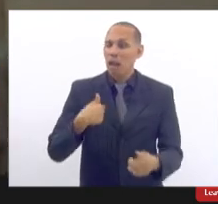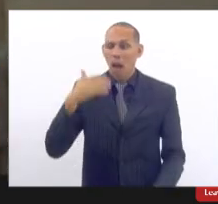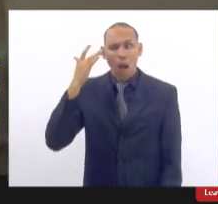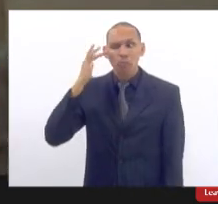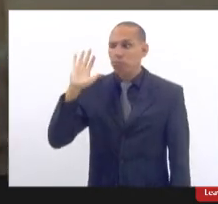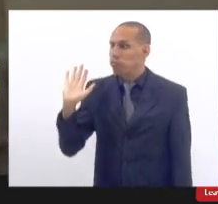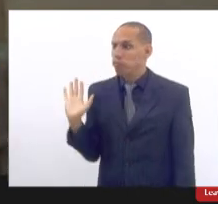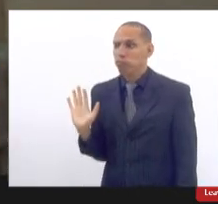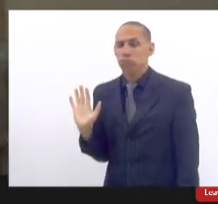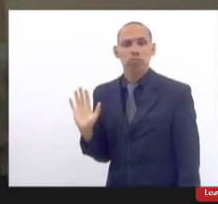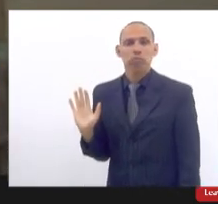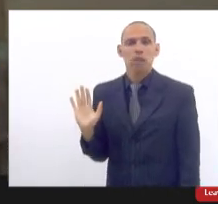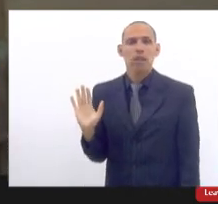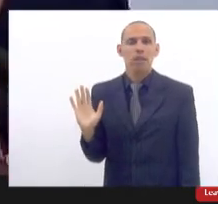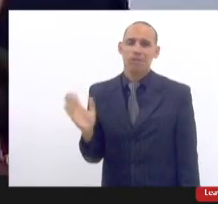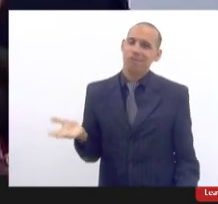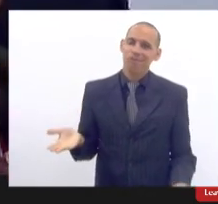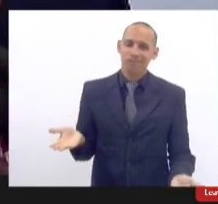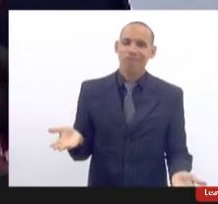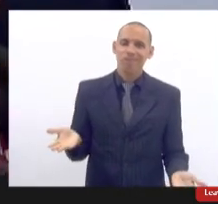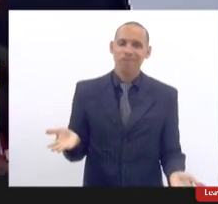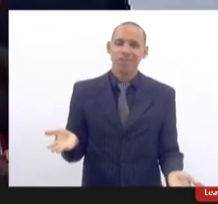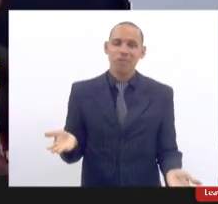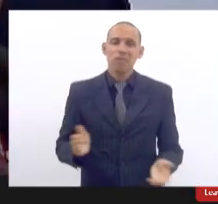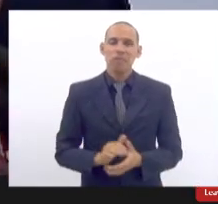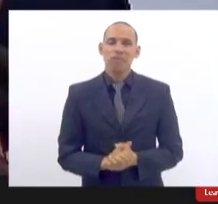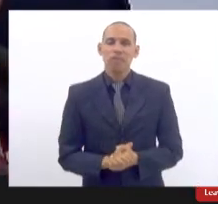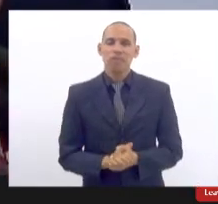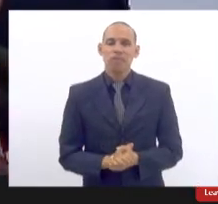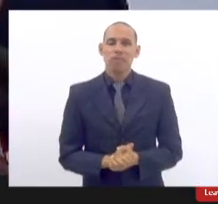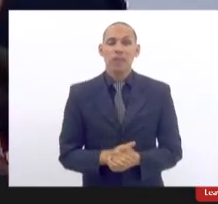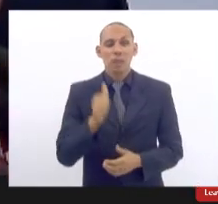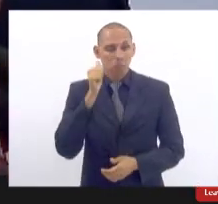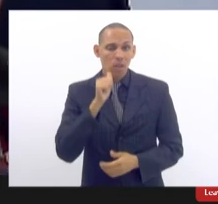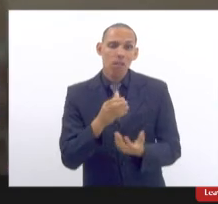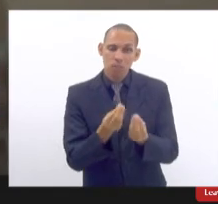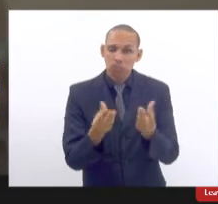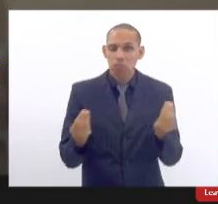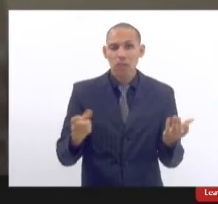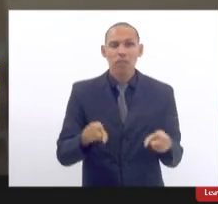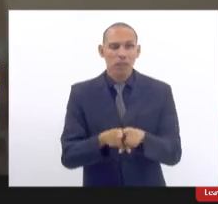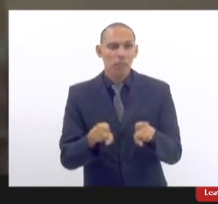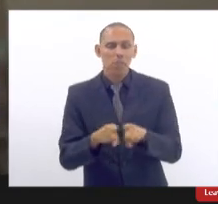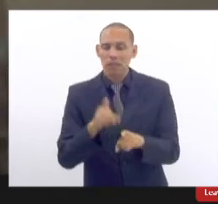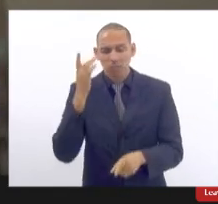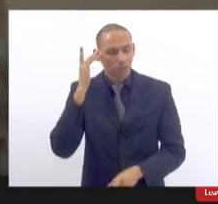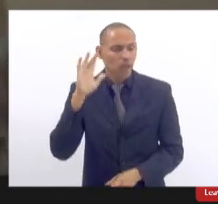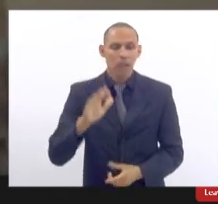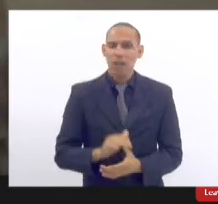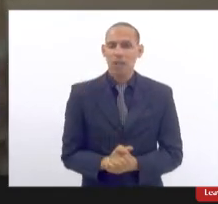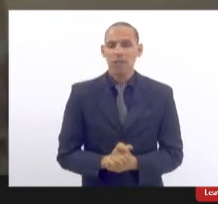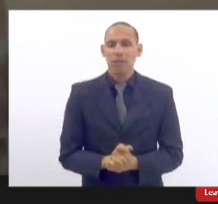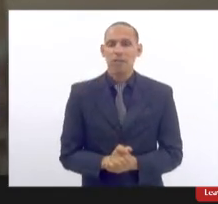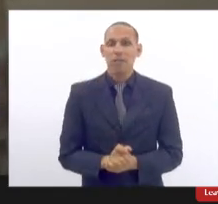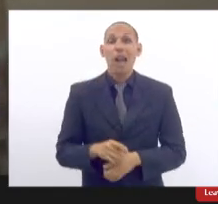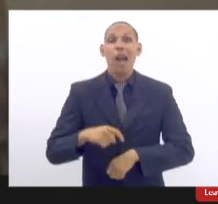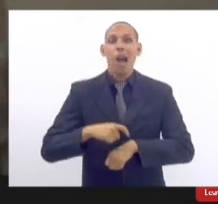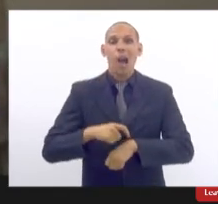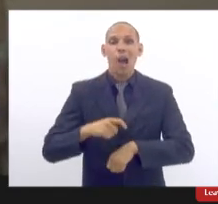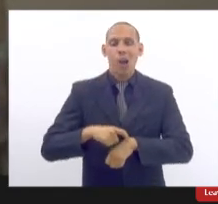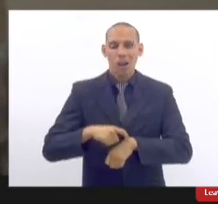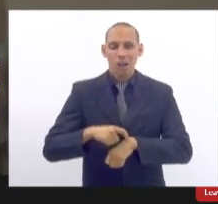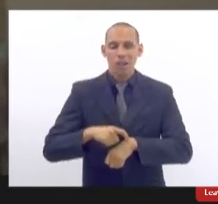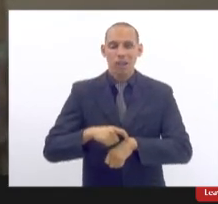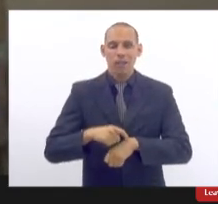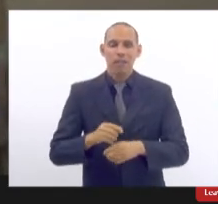que isso existia nem mesmo tem muitas mulheres que não sabem que a partir do momento que elas